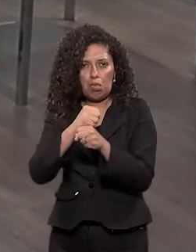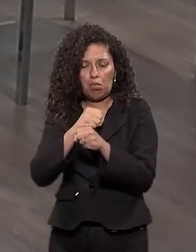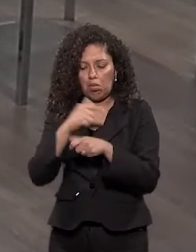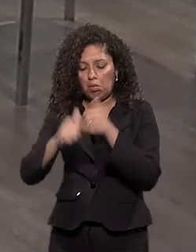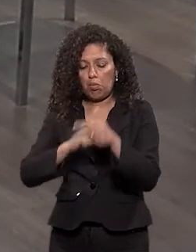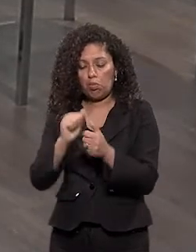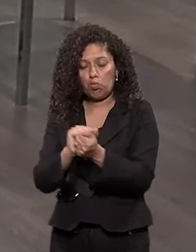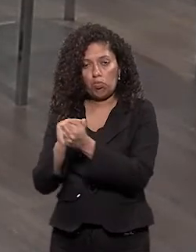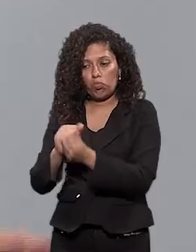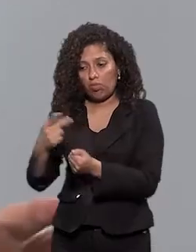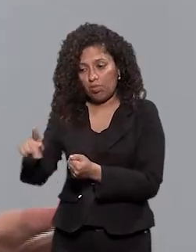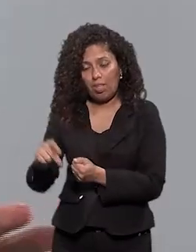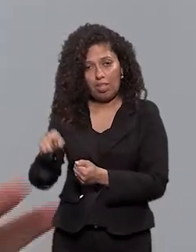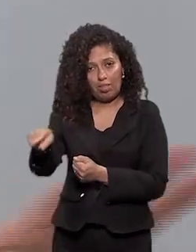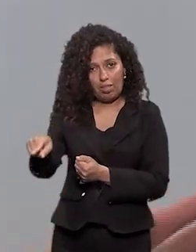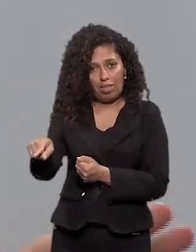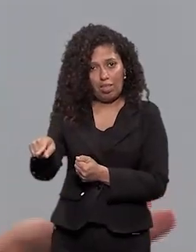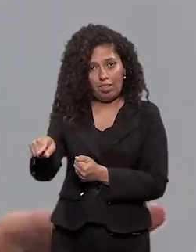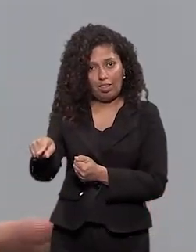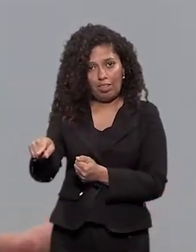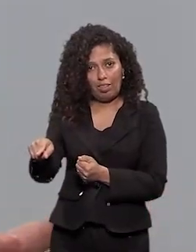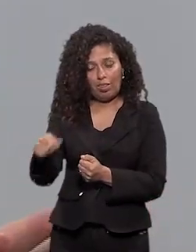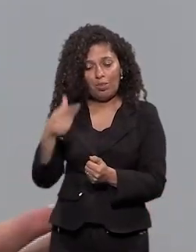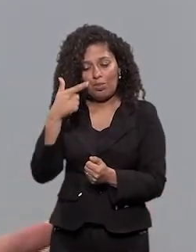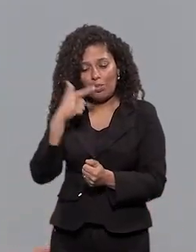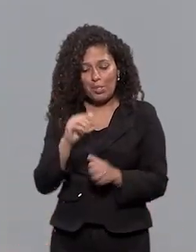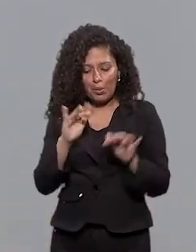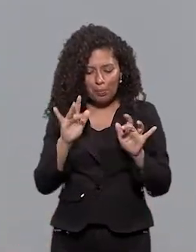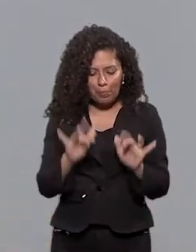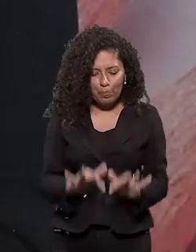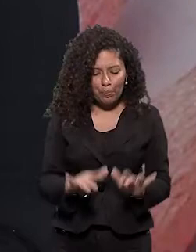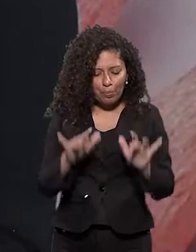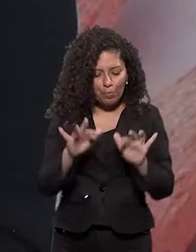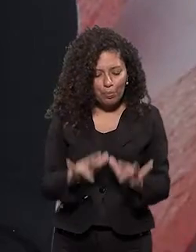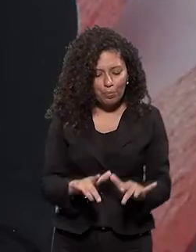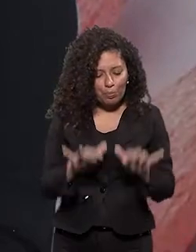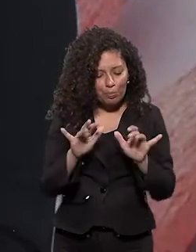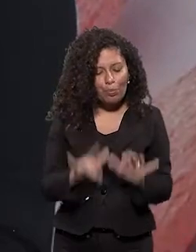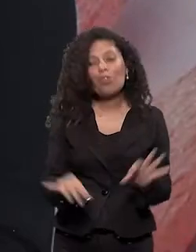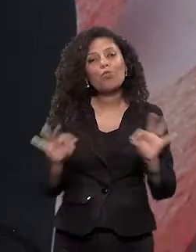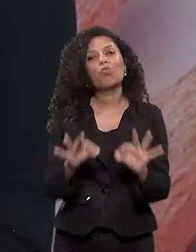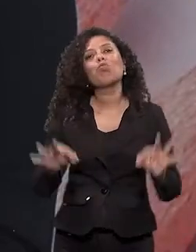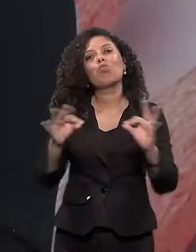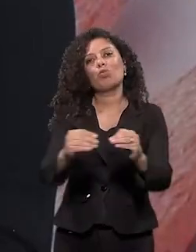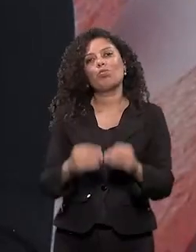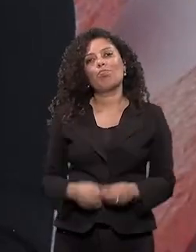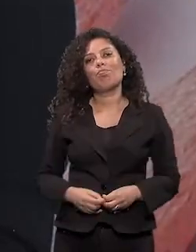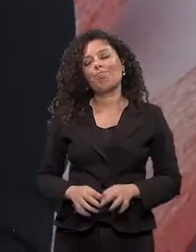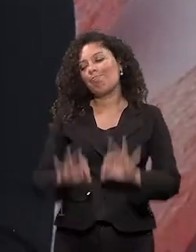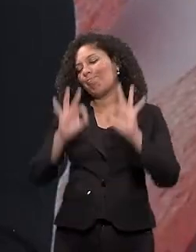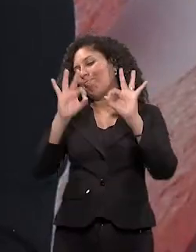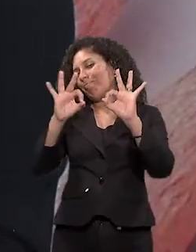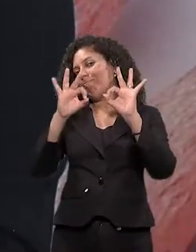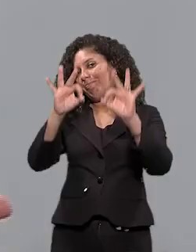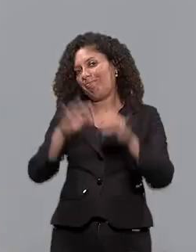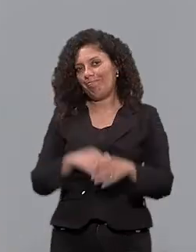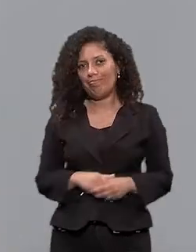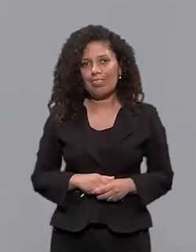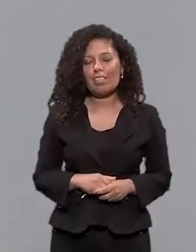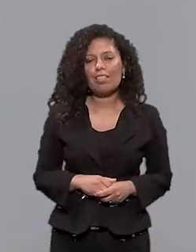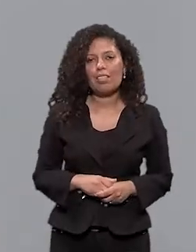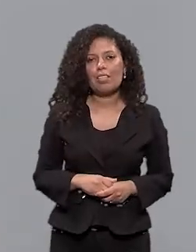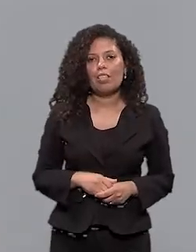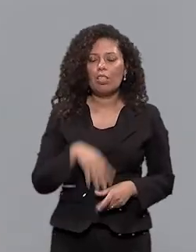No final ela tava tocando com todos os dedos Olha que... Gente, que emocionante Que máximo Então assim, nem assim Não